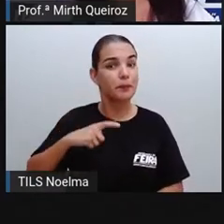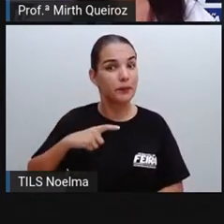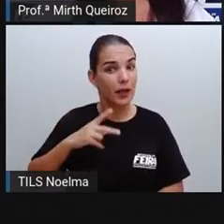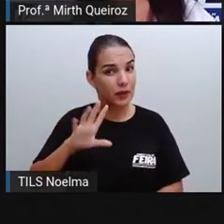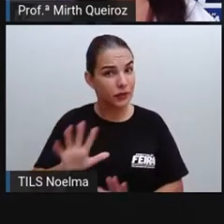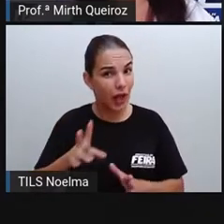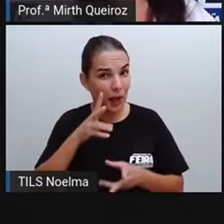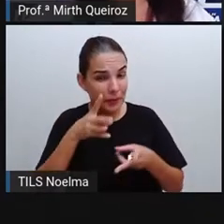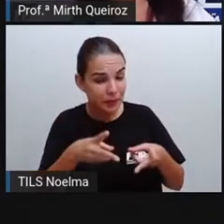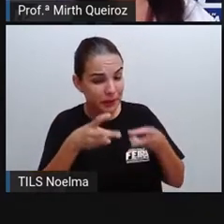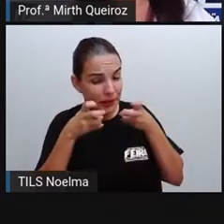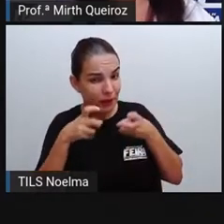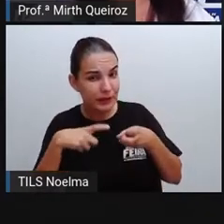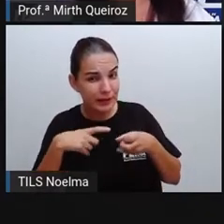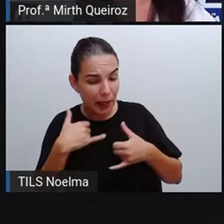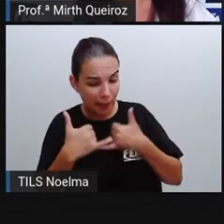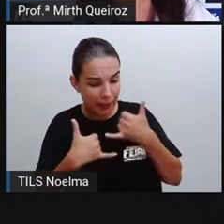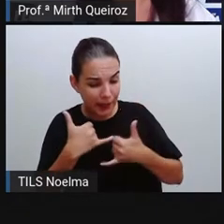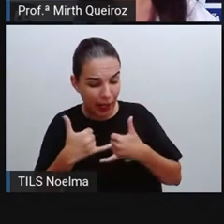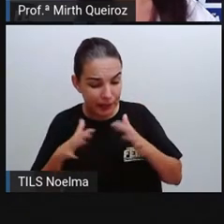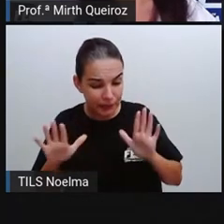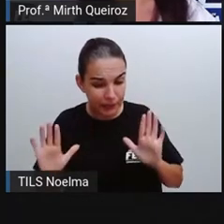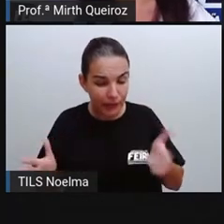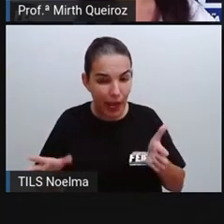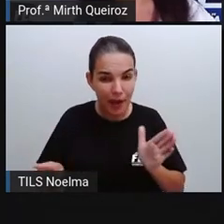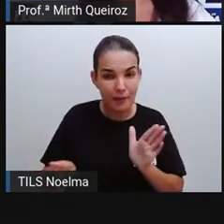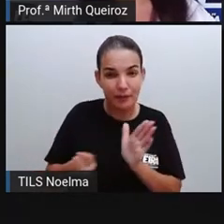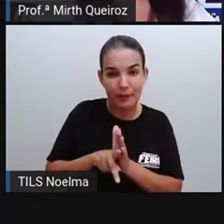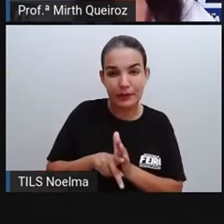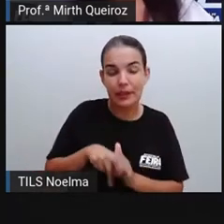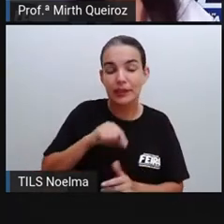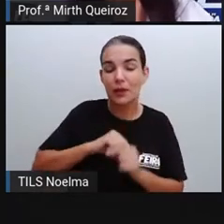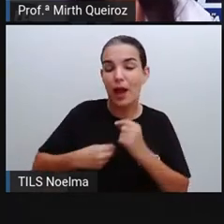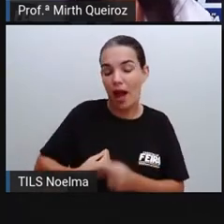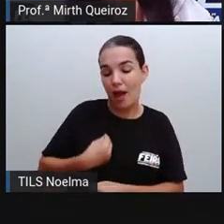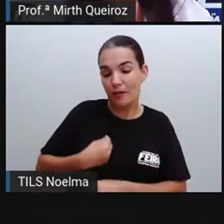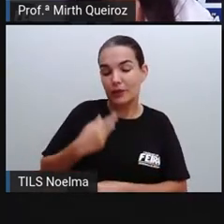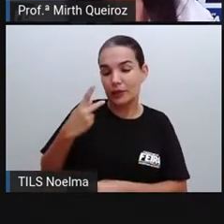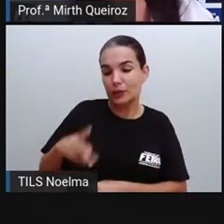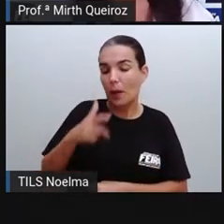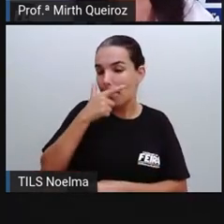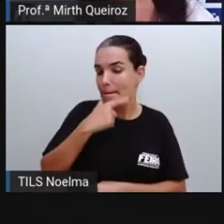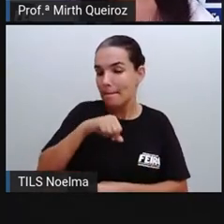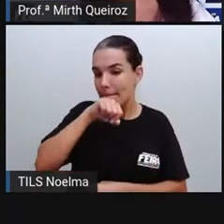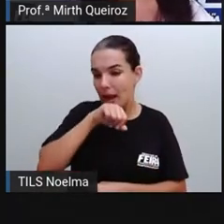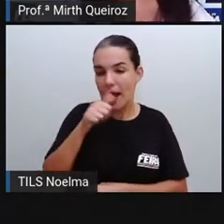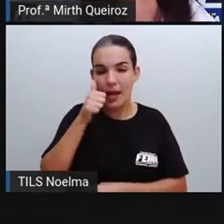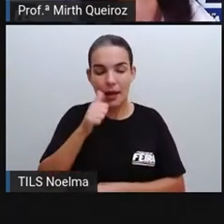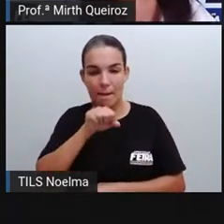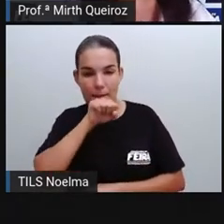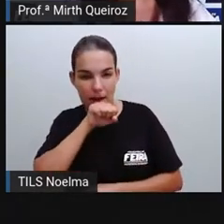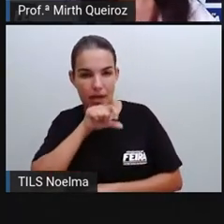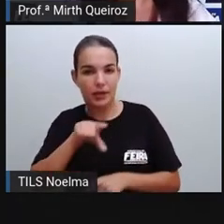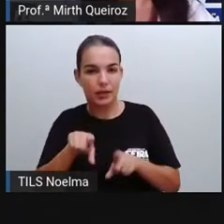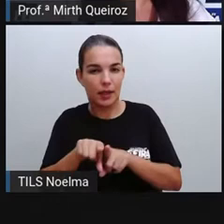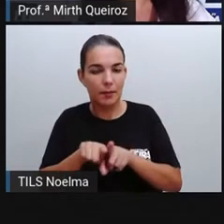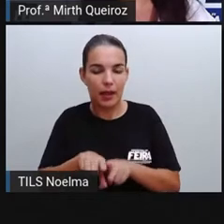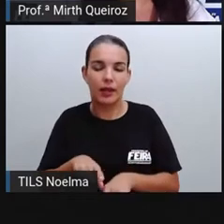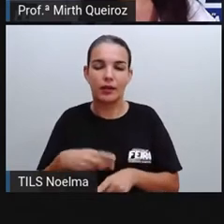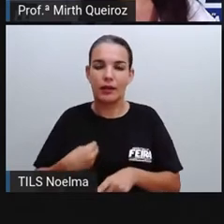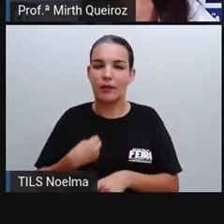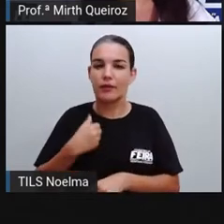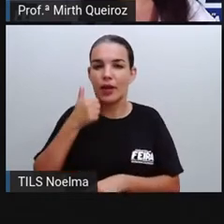brinquedos fizeram parte aí da vida dos nossos pais, fizeram parte da vida aí dos